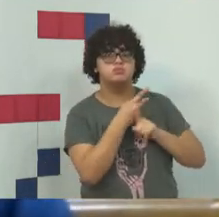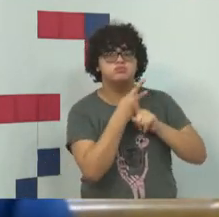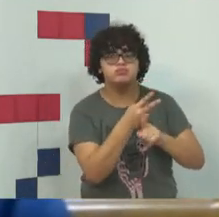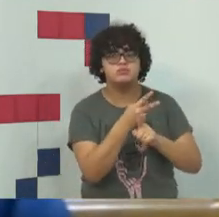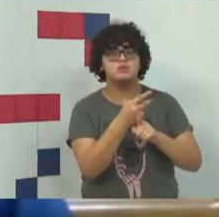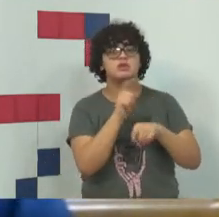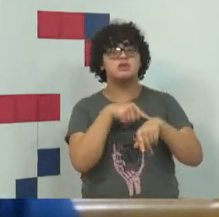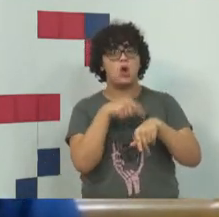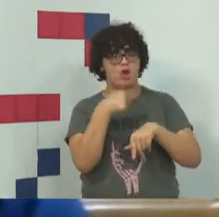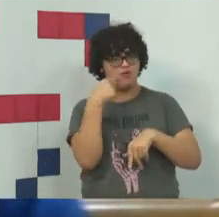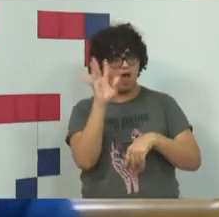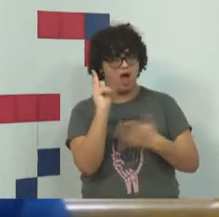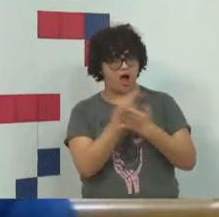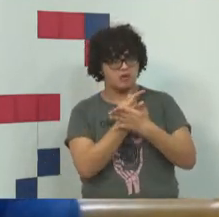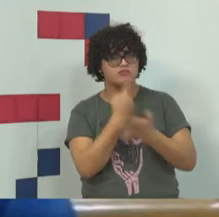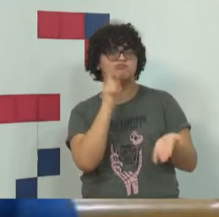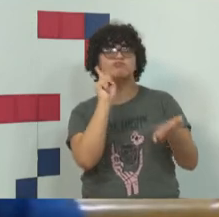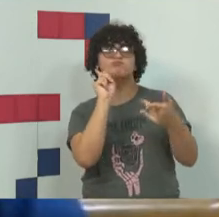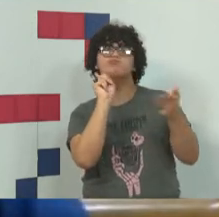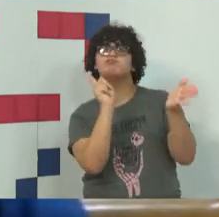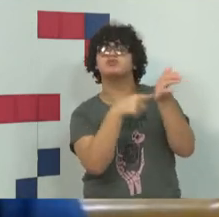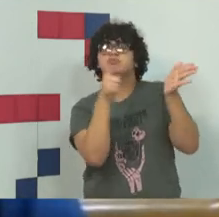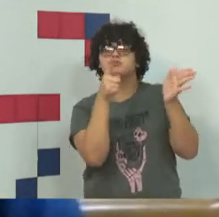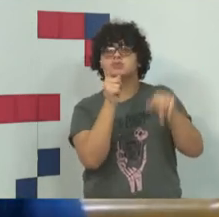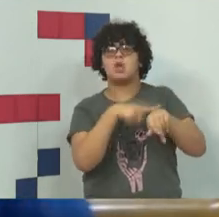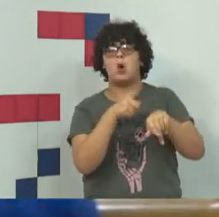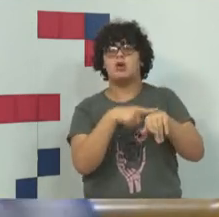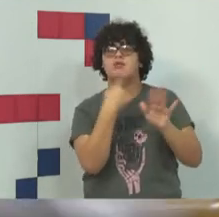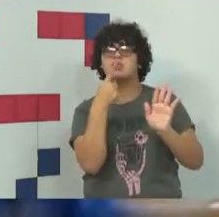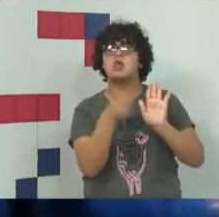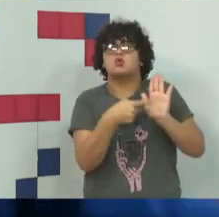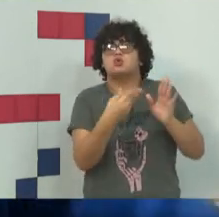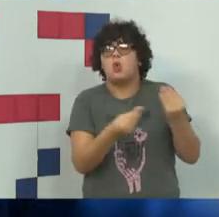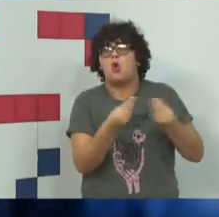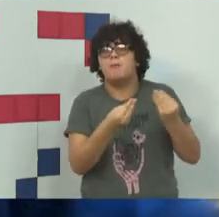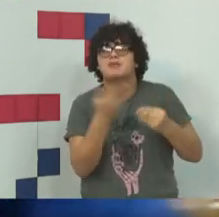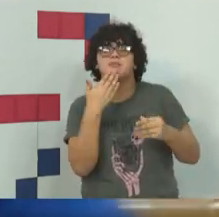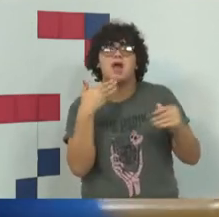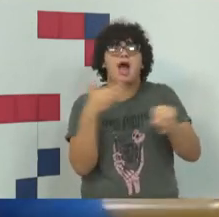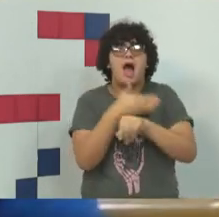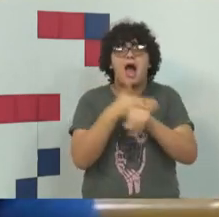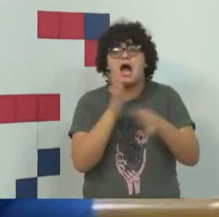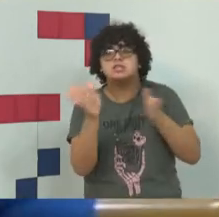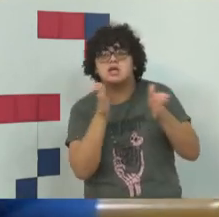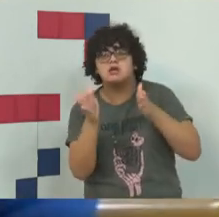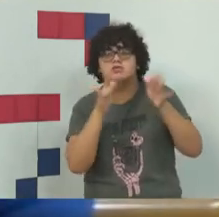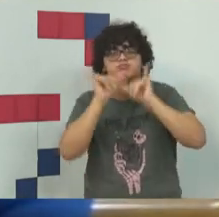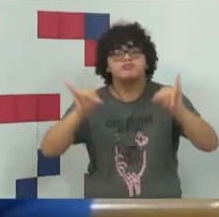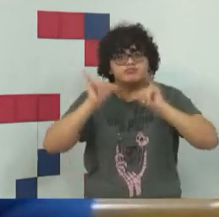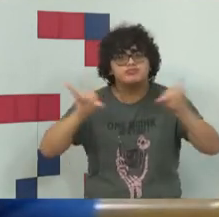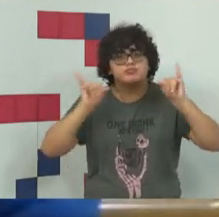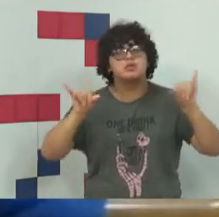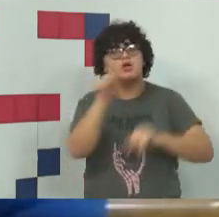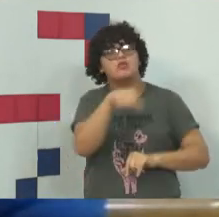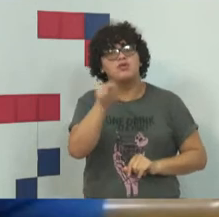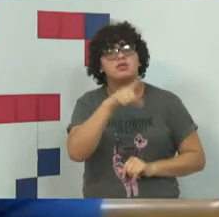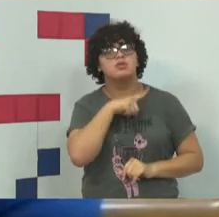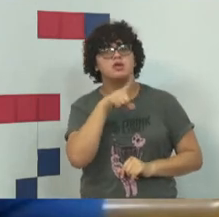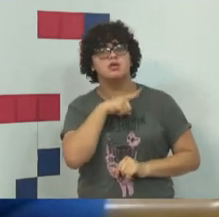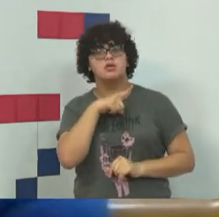não falsas, mas não é simplesmente tirando da sociedade o acesso à notícia que você vai ter uma